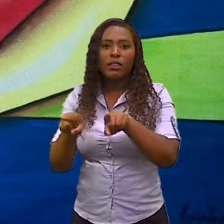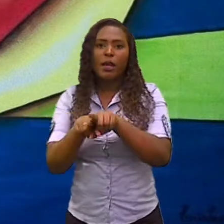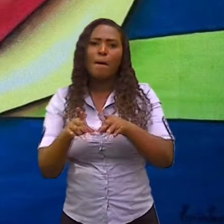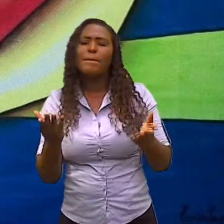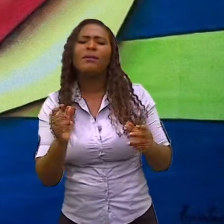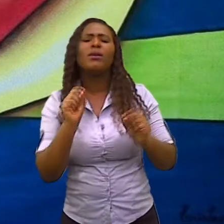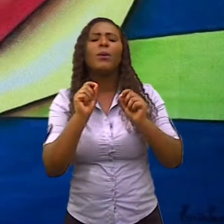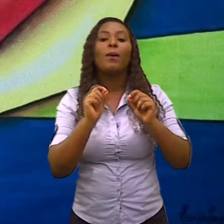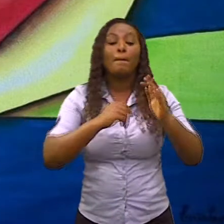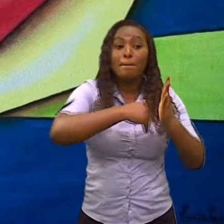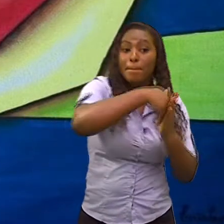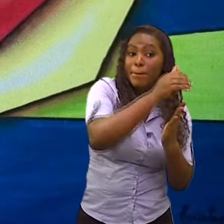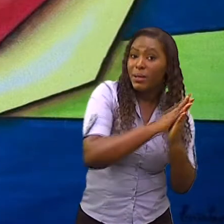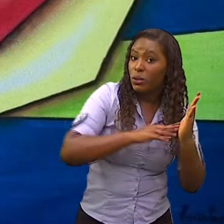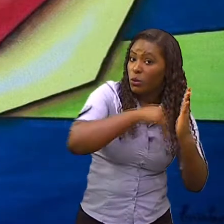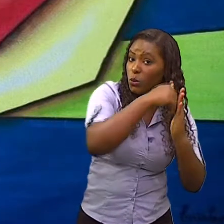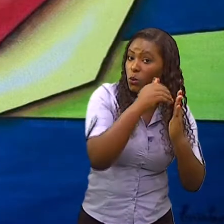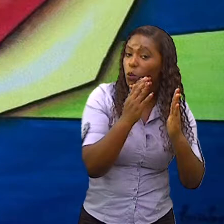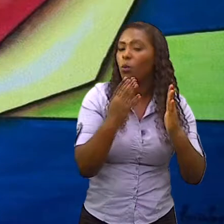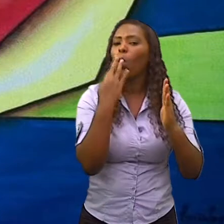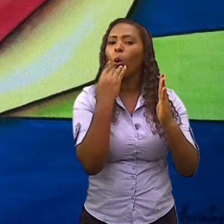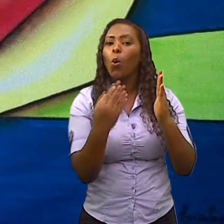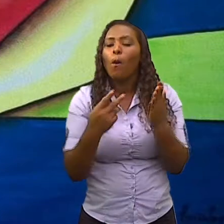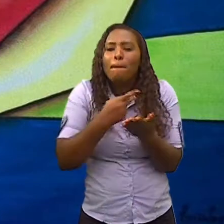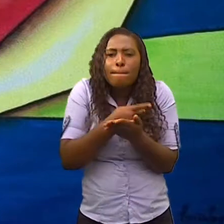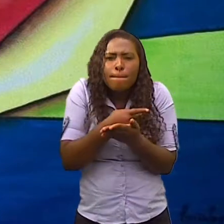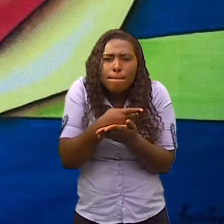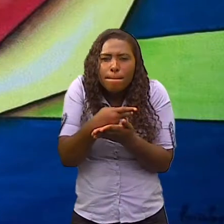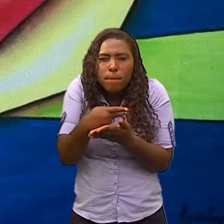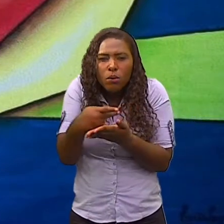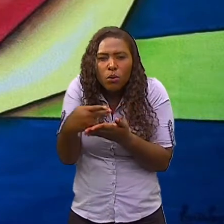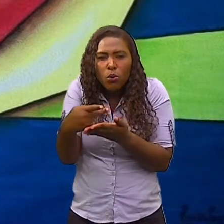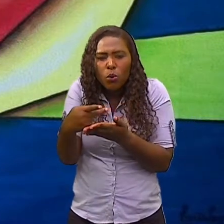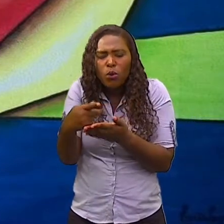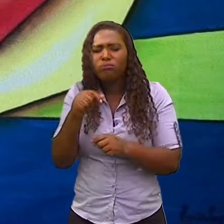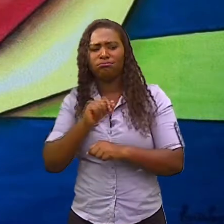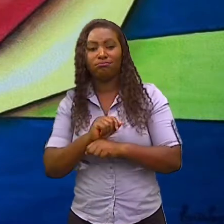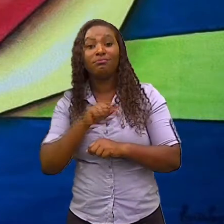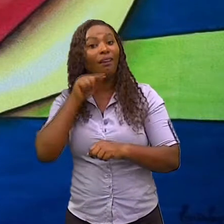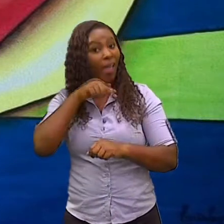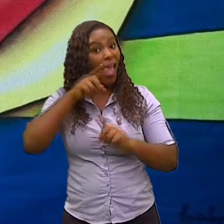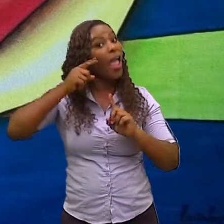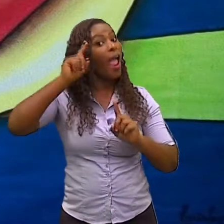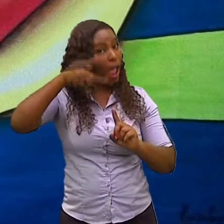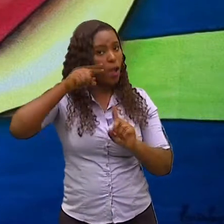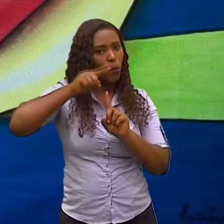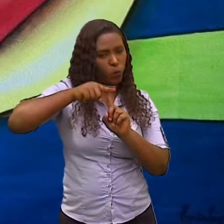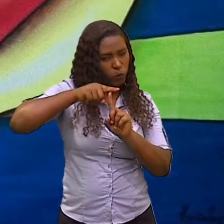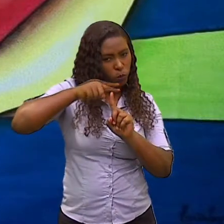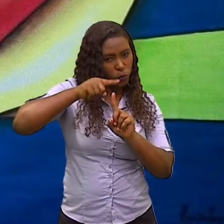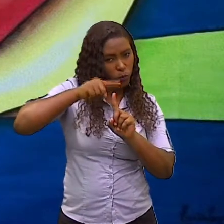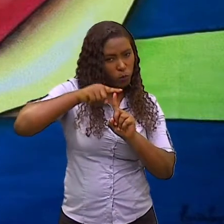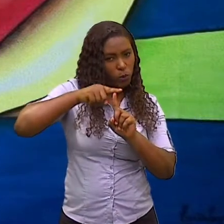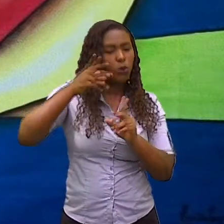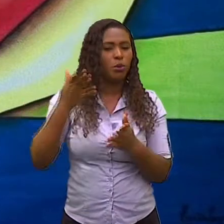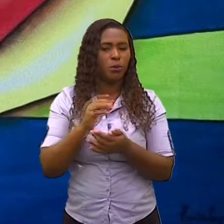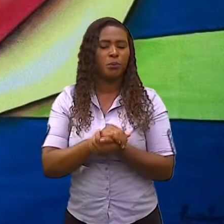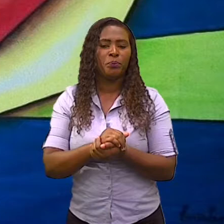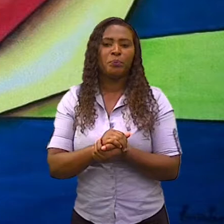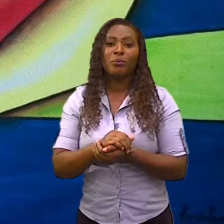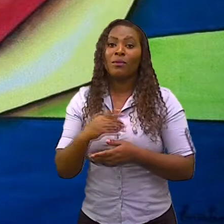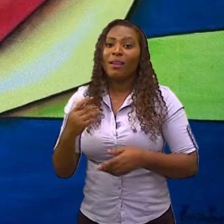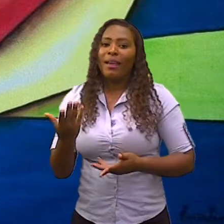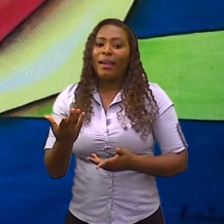movimento que teve basicamente dois princípios. A simplificação das formas, das figuras e o